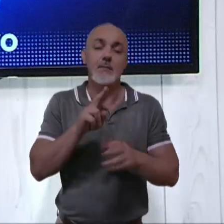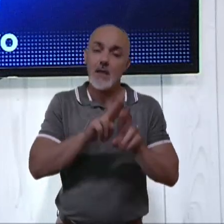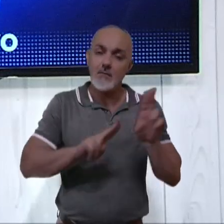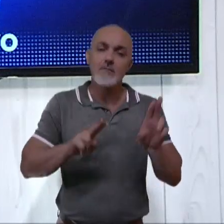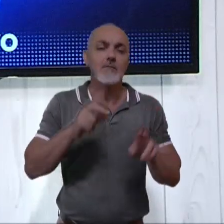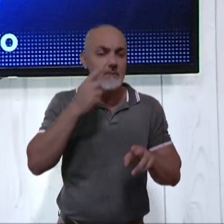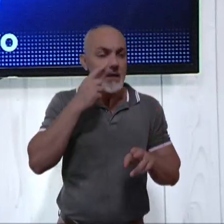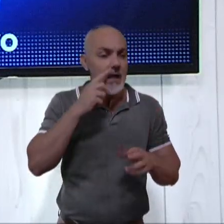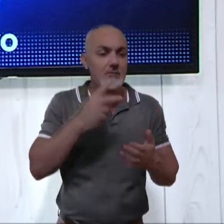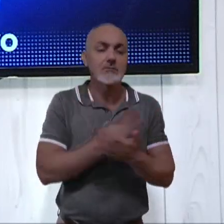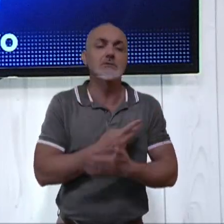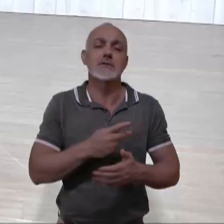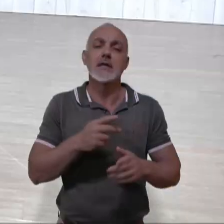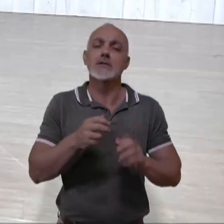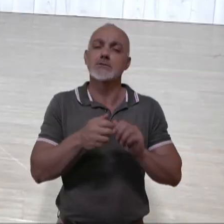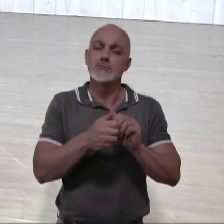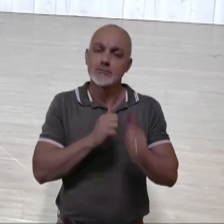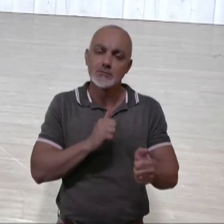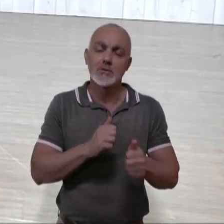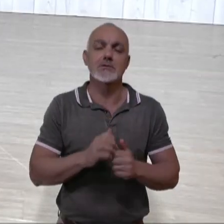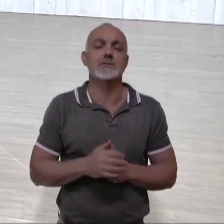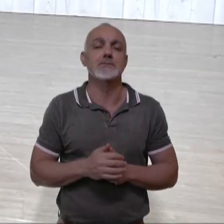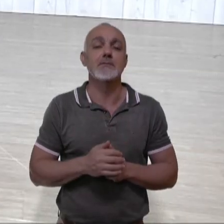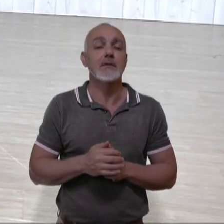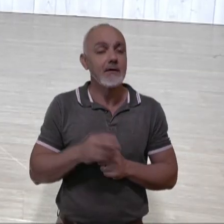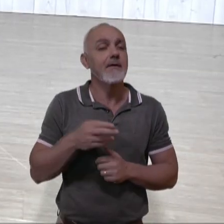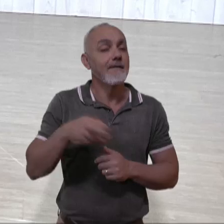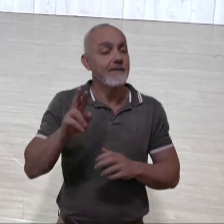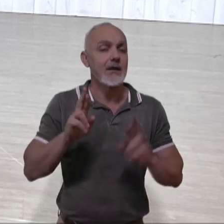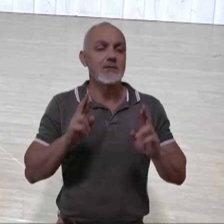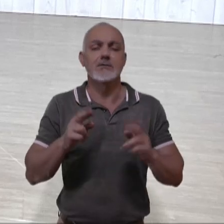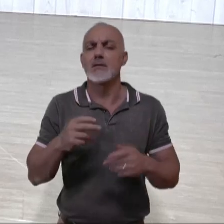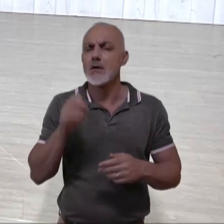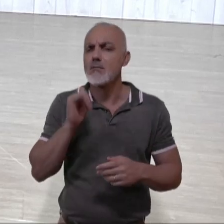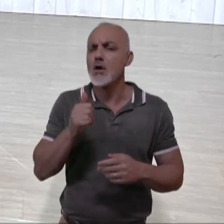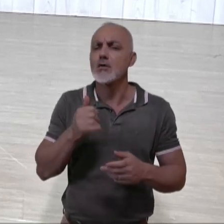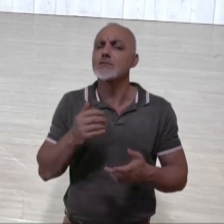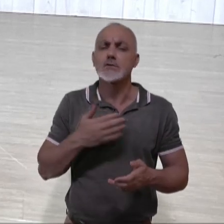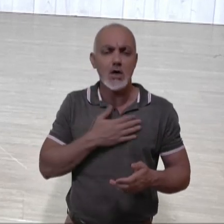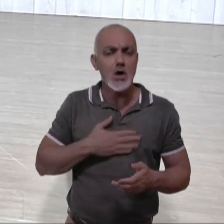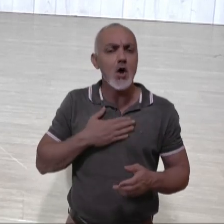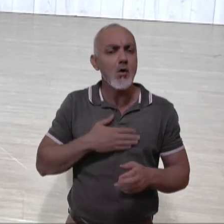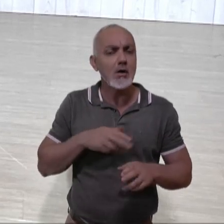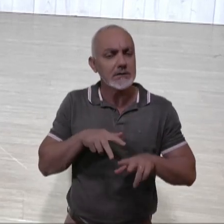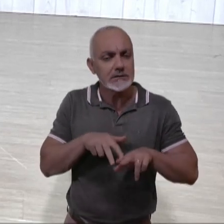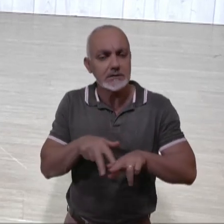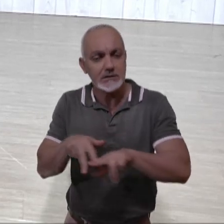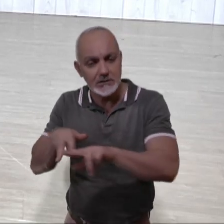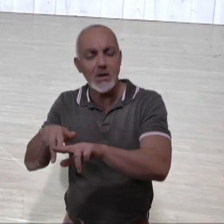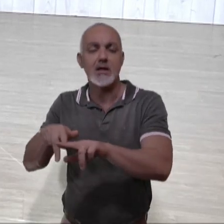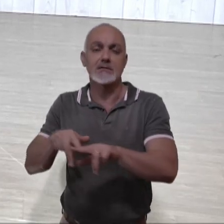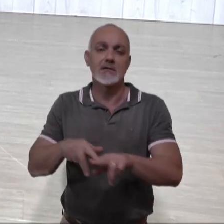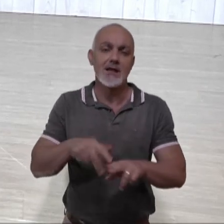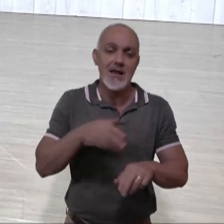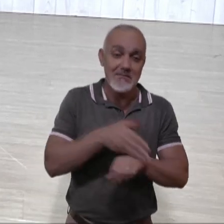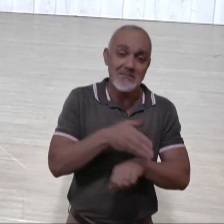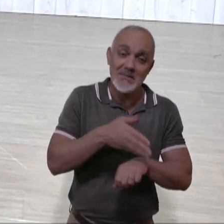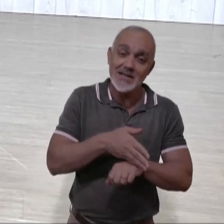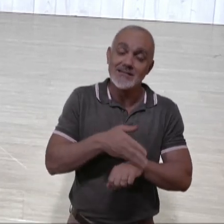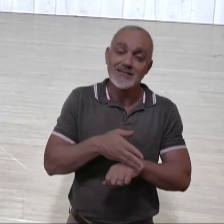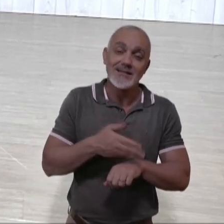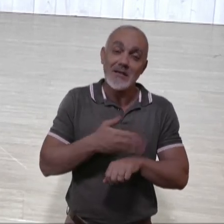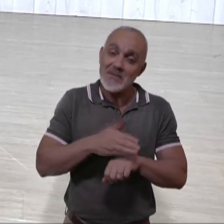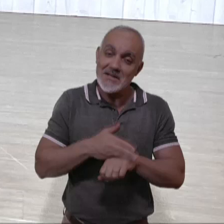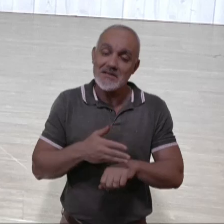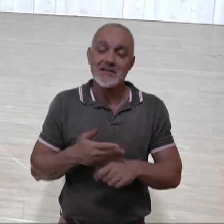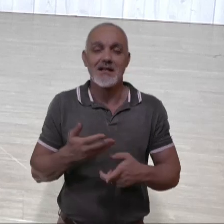lá torcer pela nossa galera. Tá certo. Agora, Nayara, quero que você me conte uma coisa. Você gosta de skate? Bastante. Pratica. Não consigo andar em cima